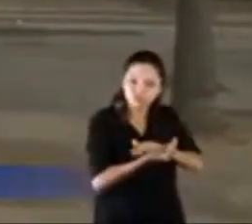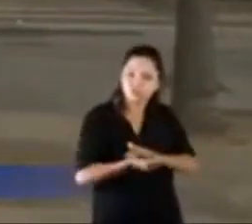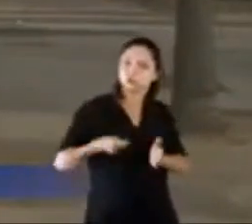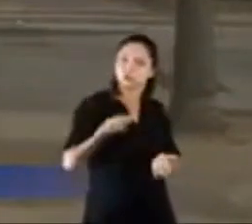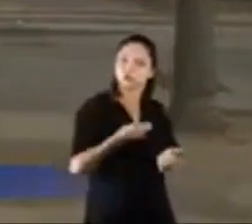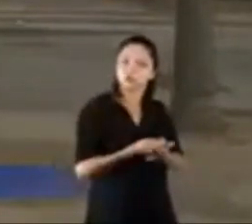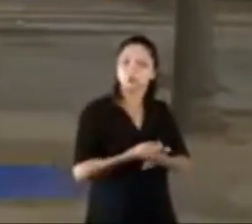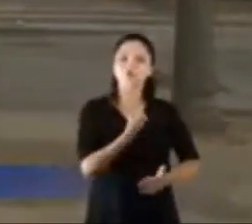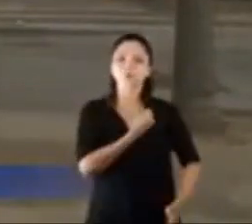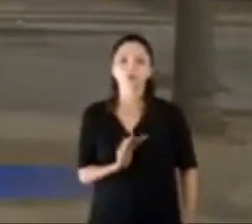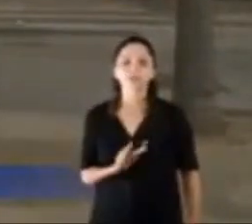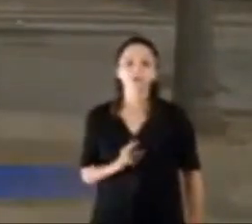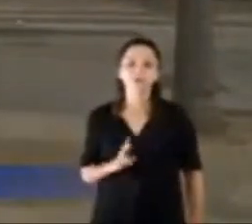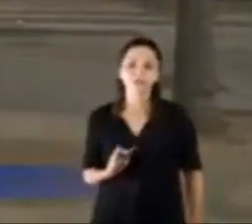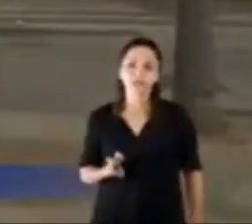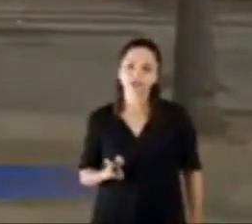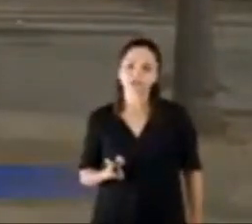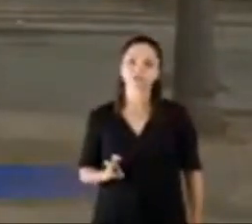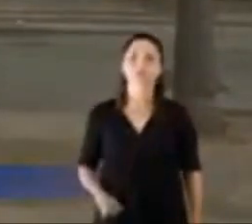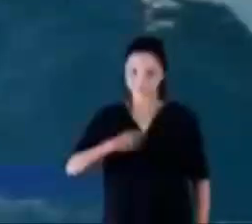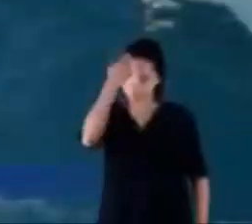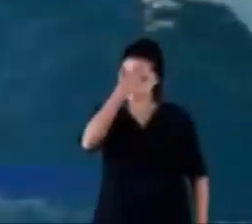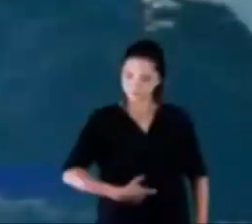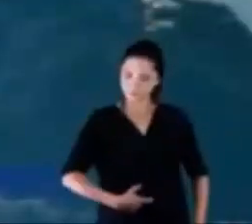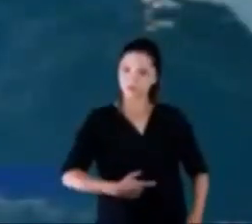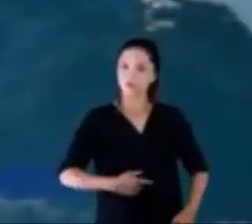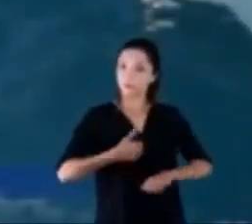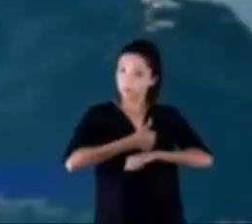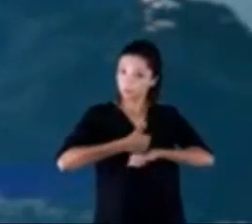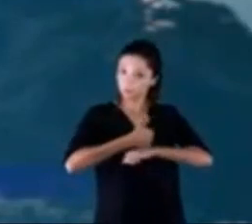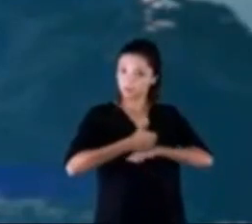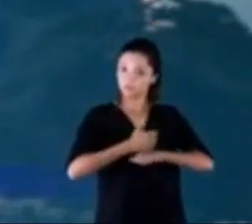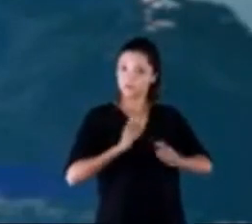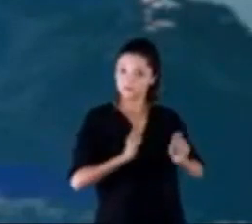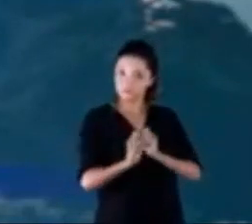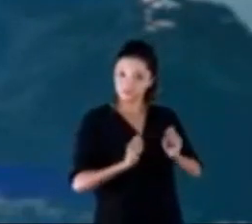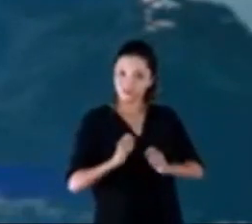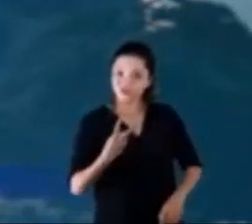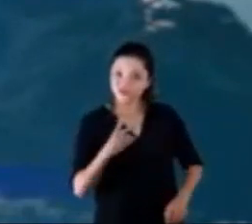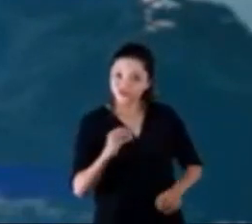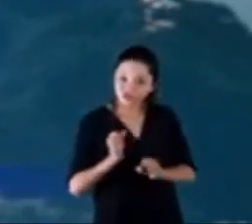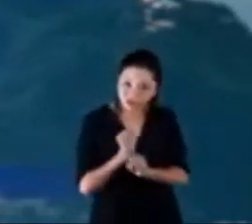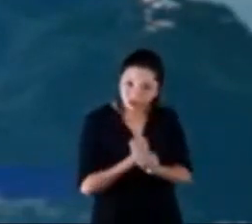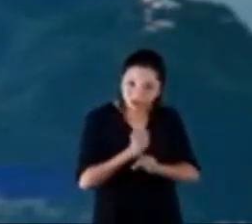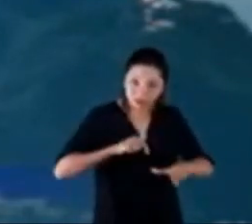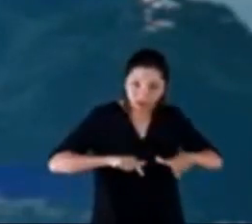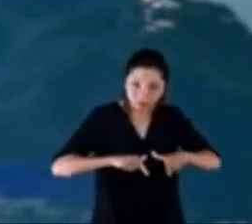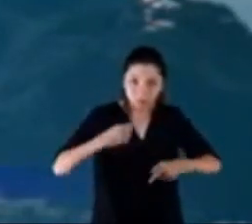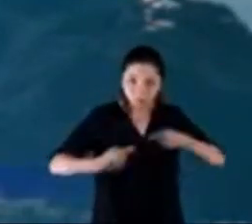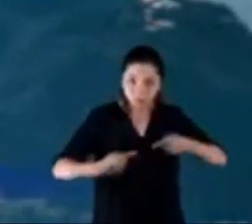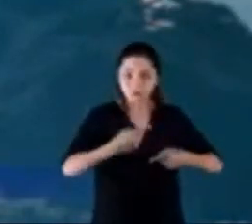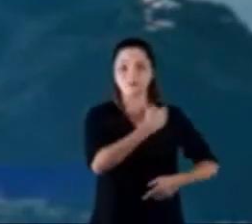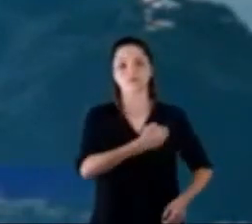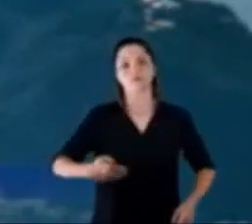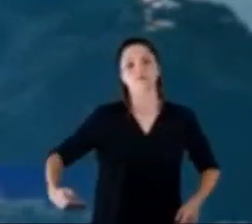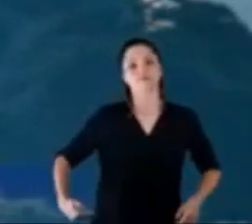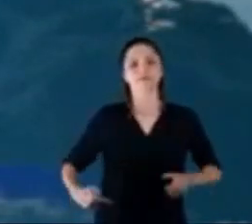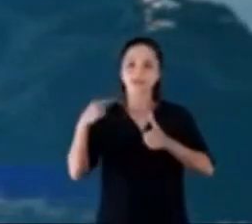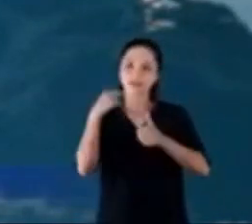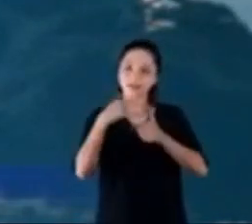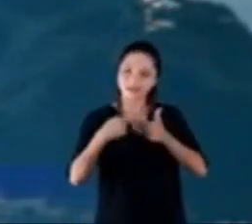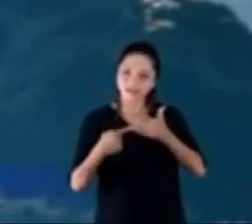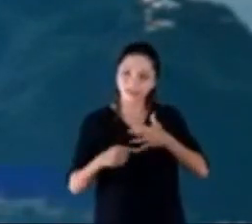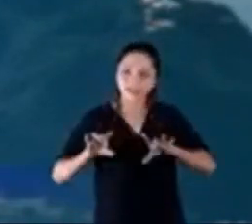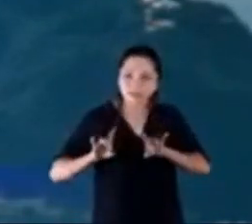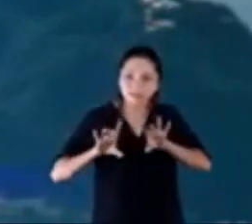corrupção. Tereza Berger, 4525. Sou economista e há 20 anos trabalho com políticas públicas. É urgente